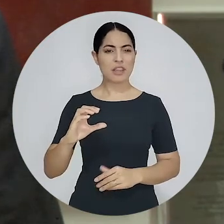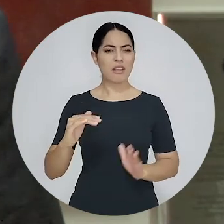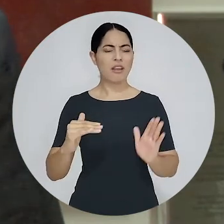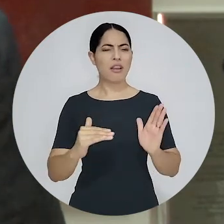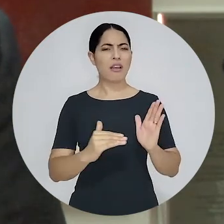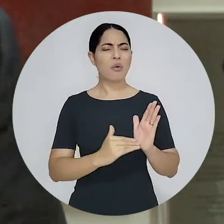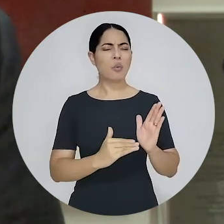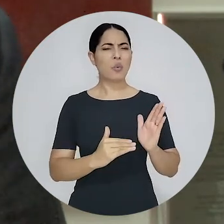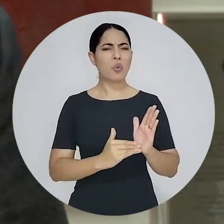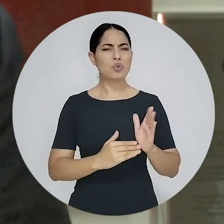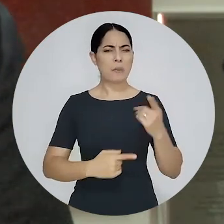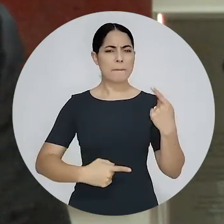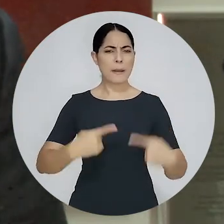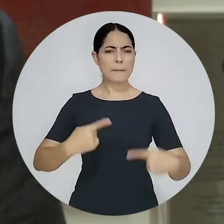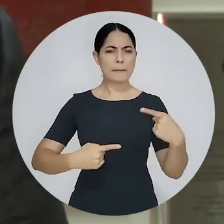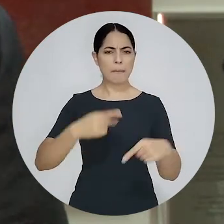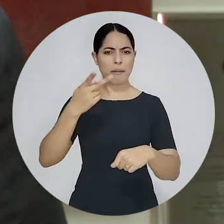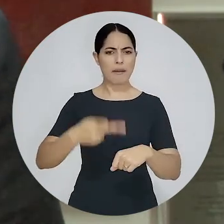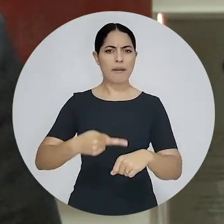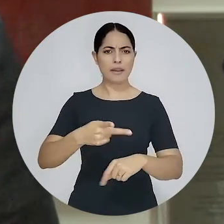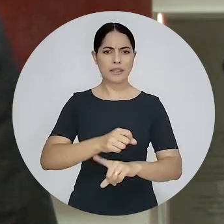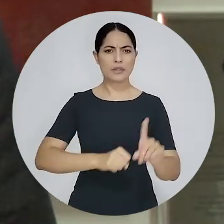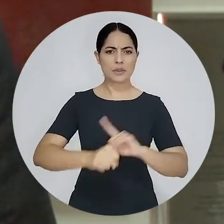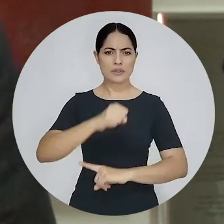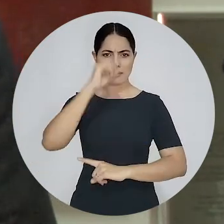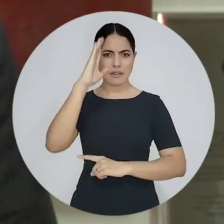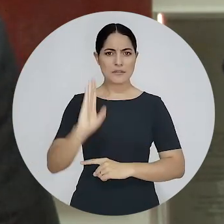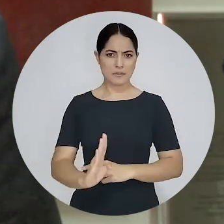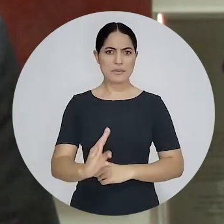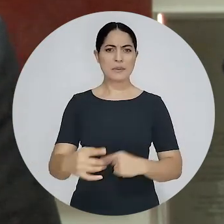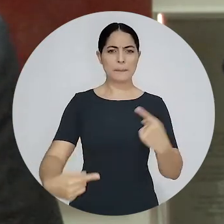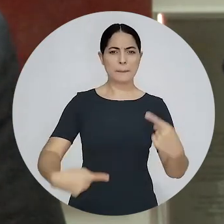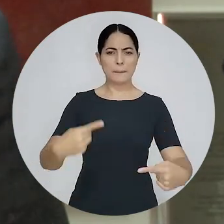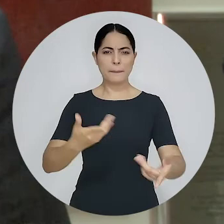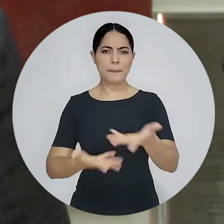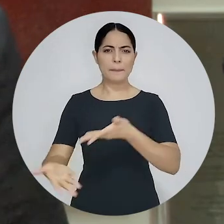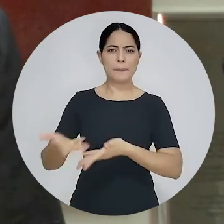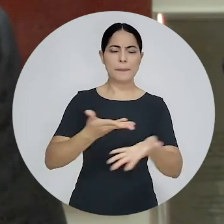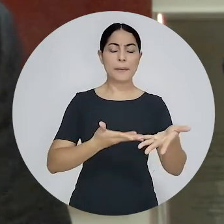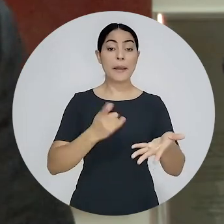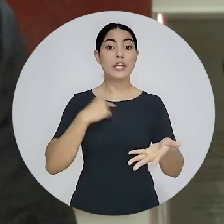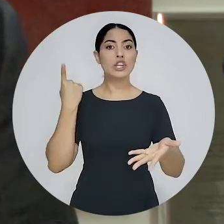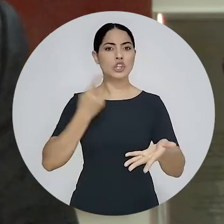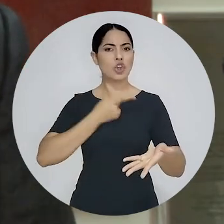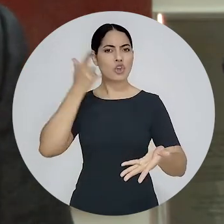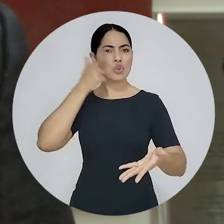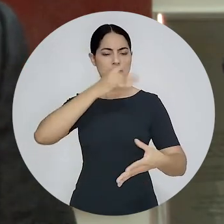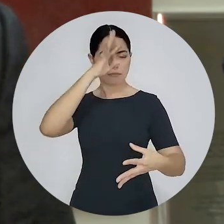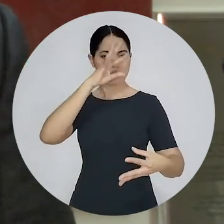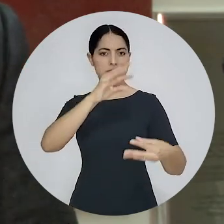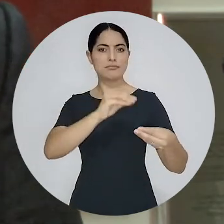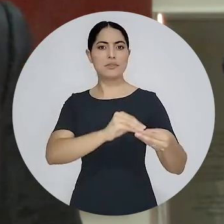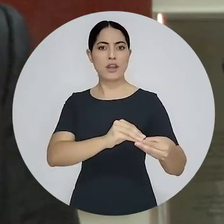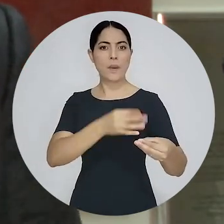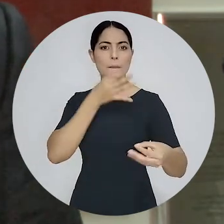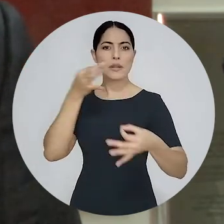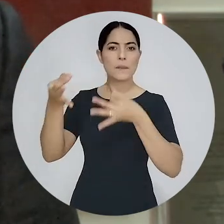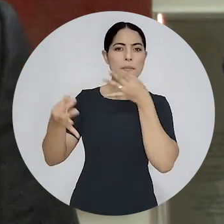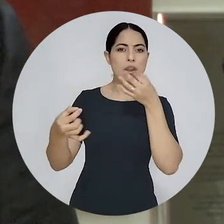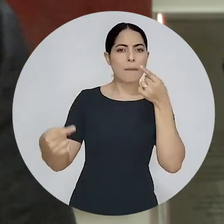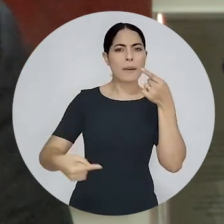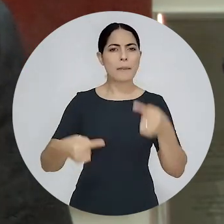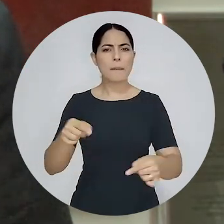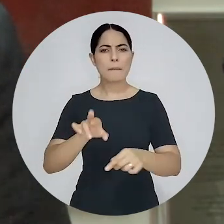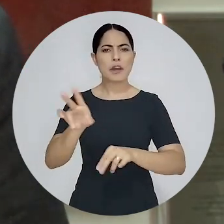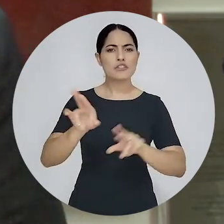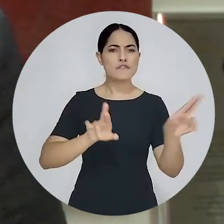talvez o último grande momento de debate na sociedade brasileira, onde foi possível achar consenso, construir consenso nas divergências.